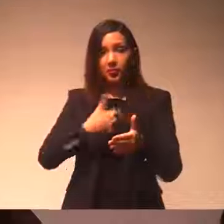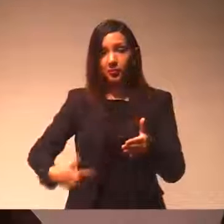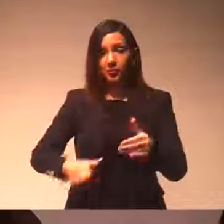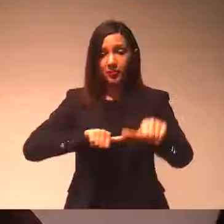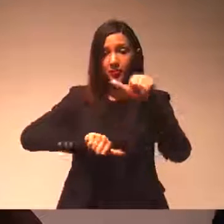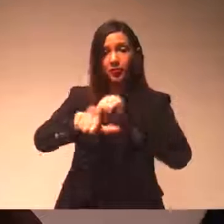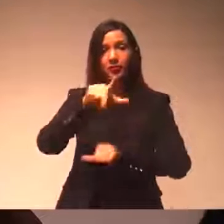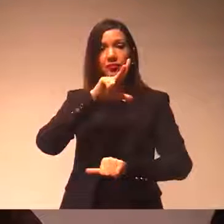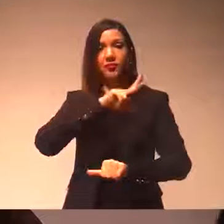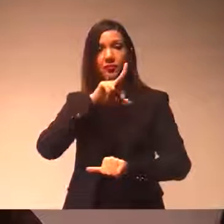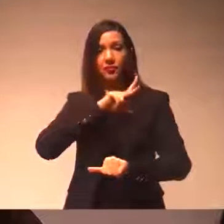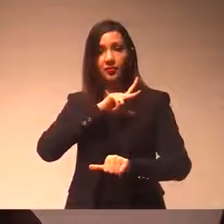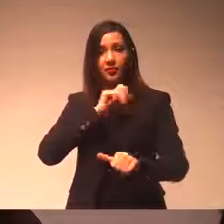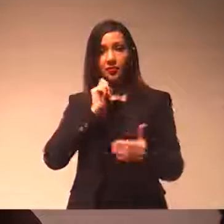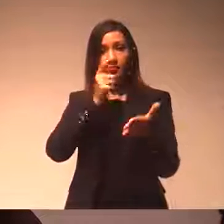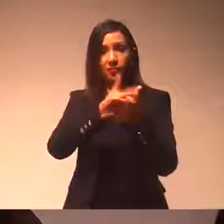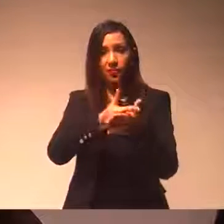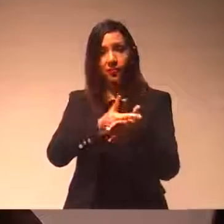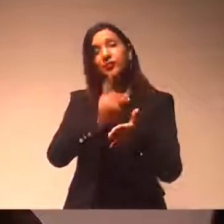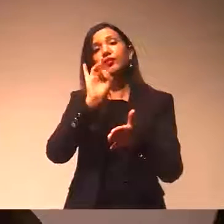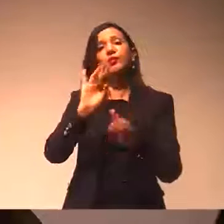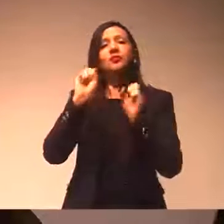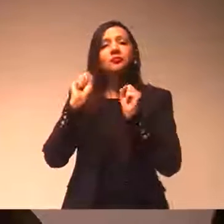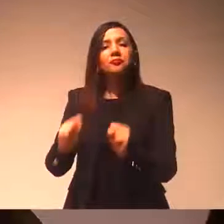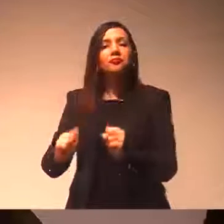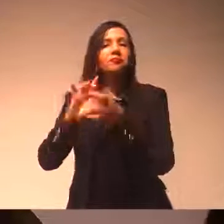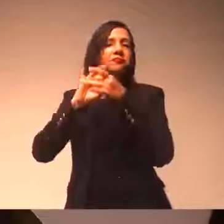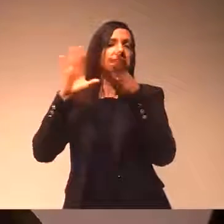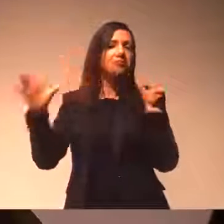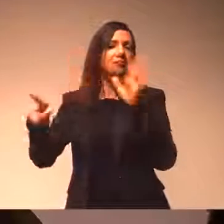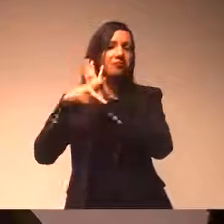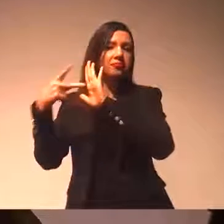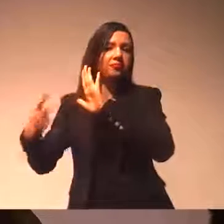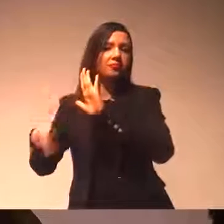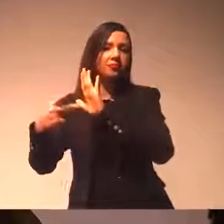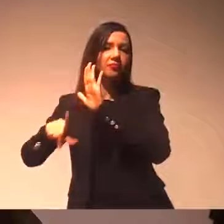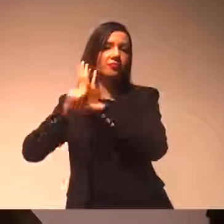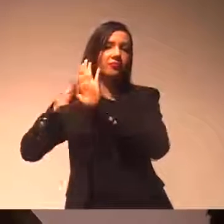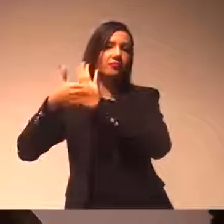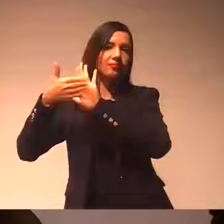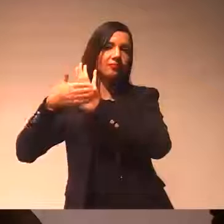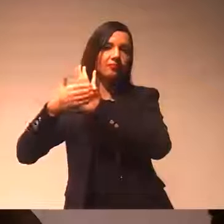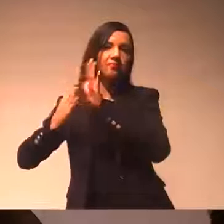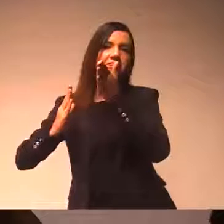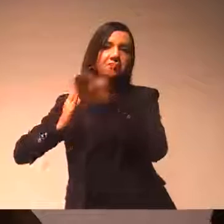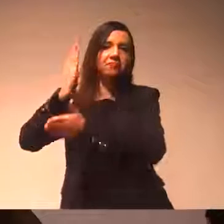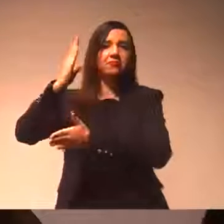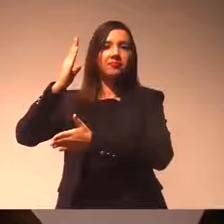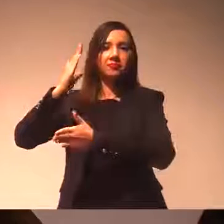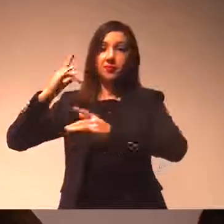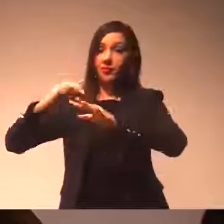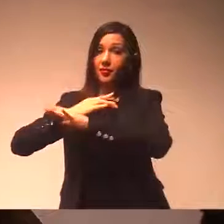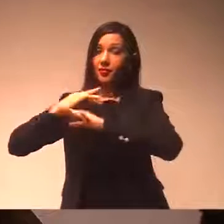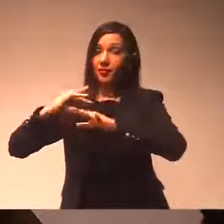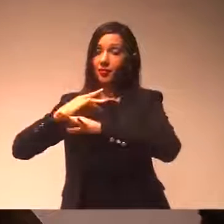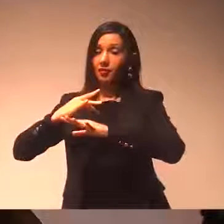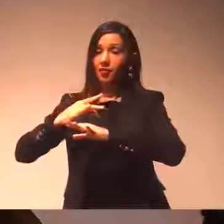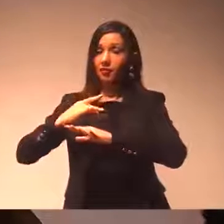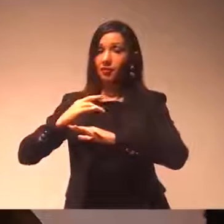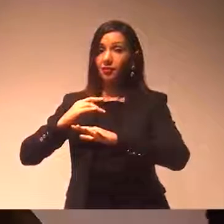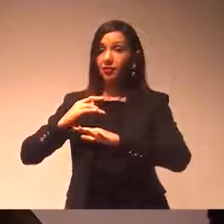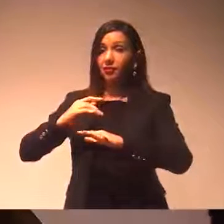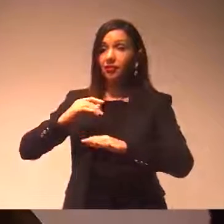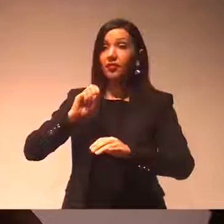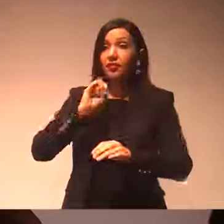com autorização do poder legislativo municipal. Então, se alguém quiser mudar isso, tem que mudar